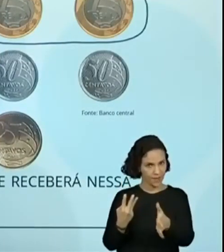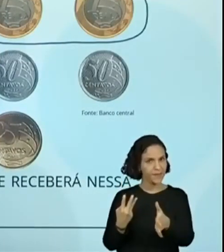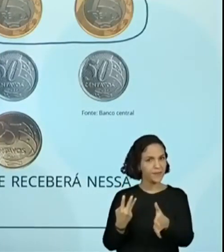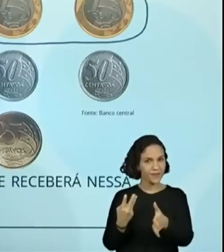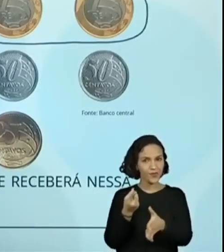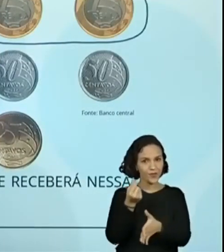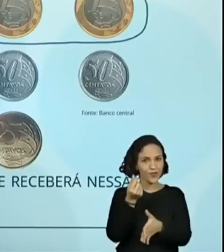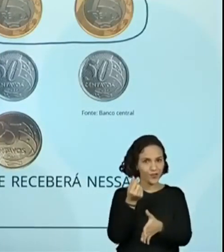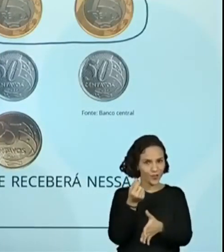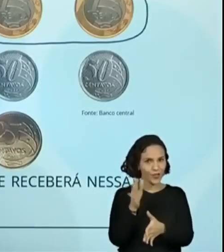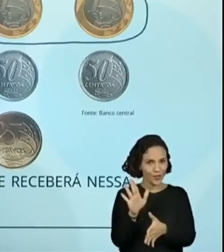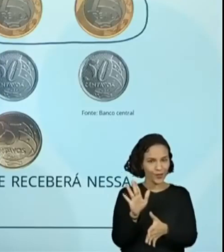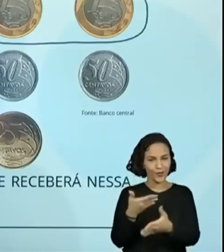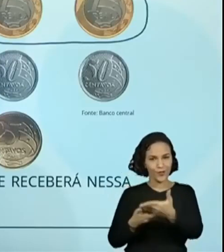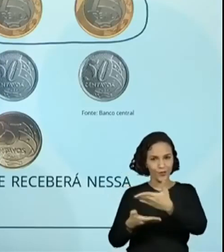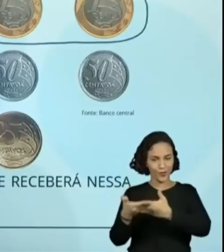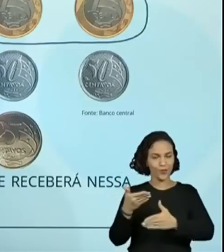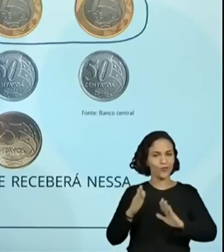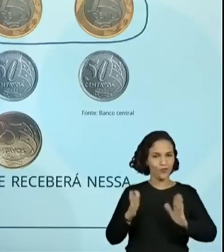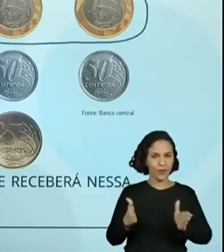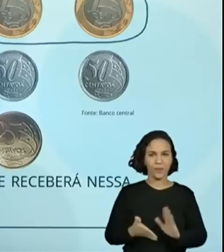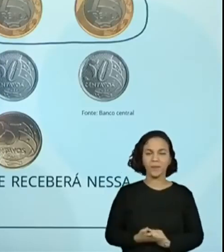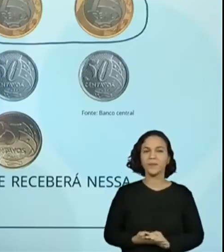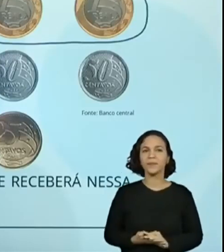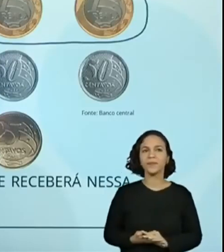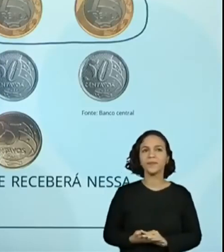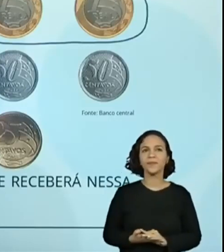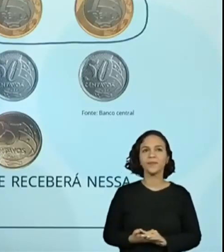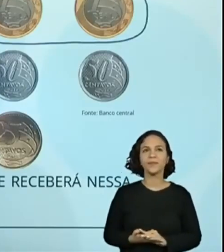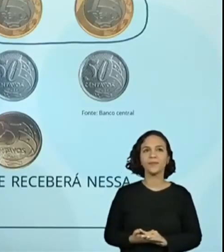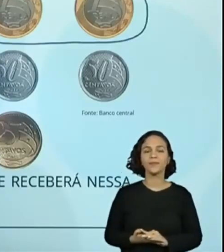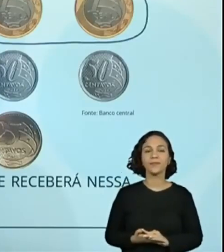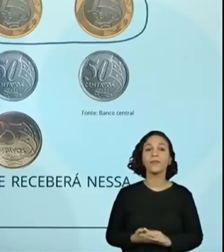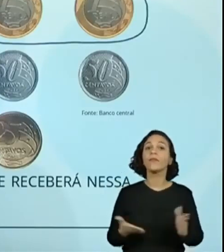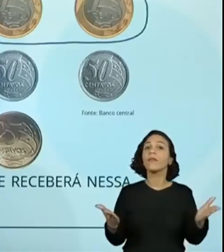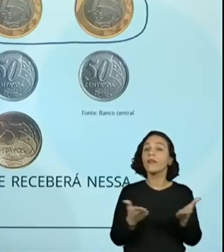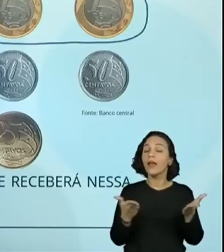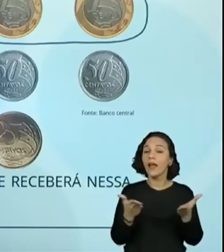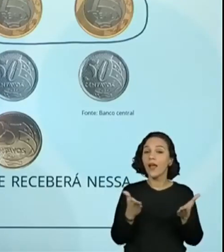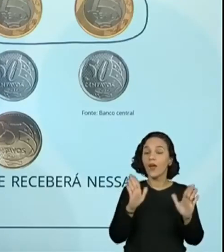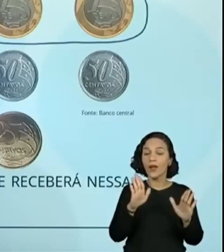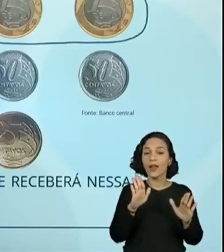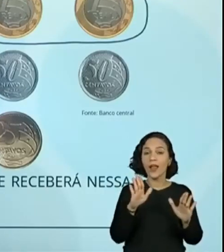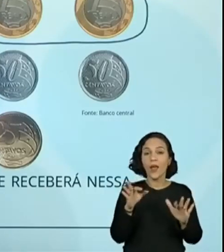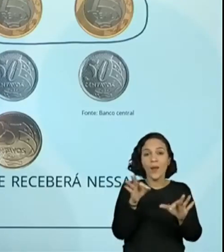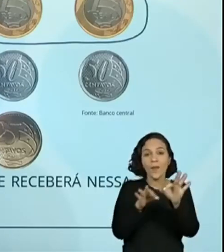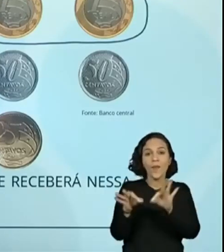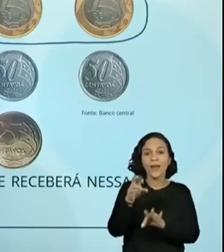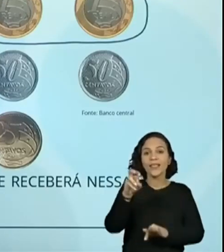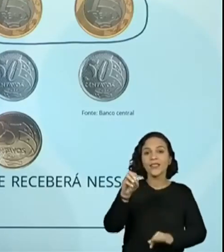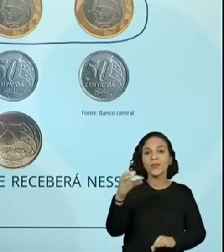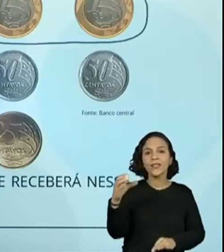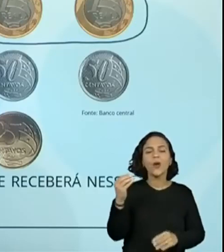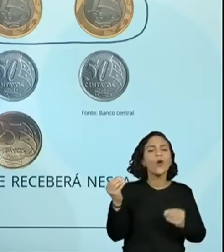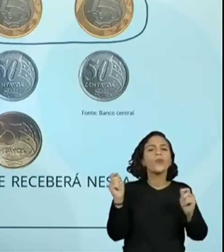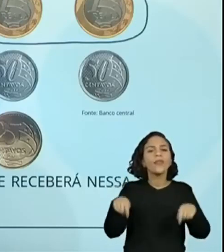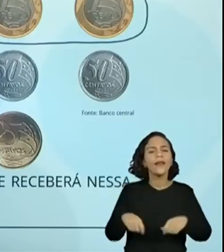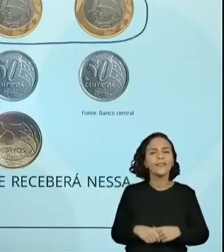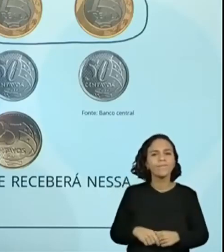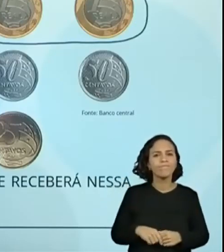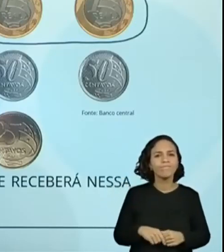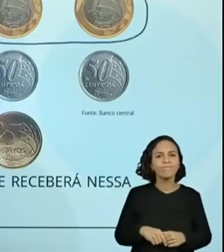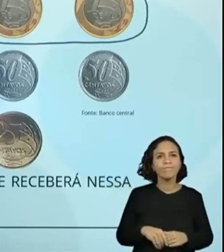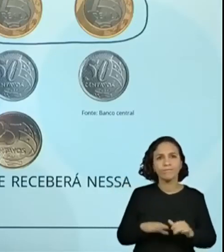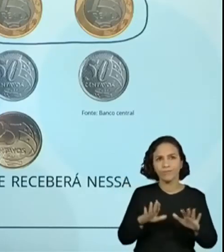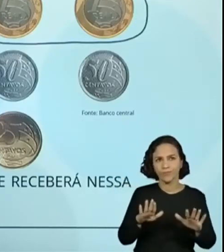reais com moedas de um real, a gente já conseguiu formar. Agora, com as moedas de cinquenta centavos, o que a gente pode fazer?